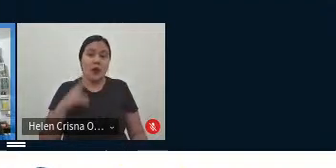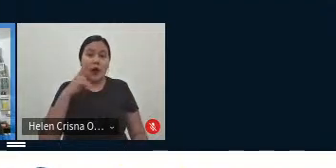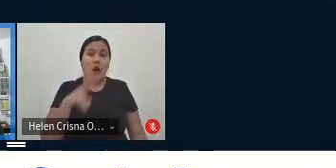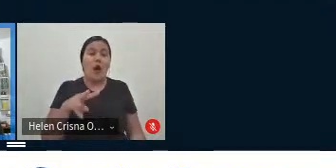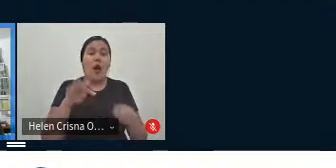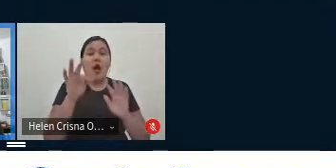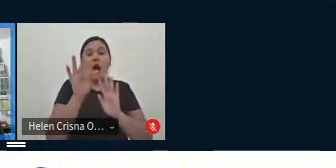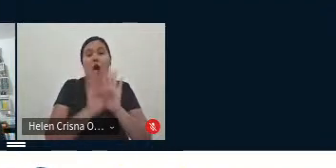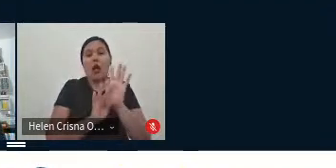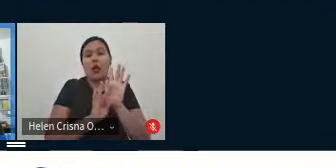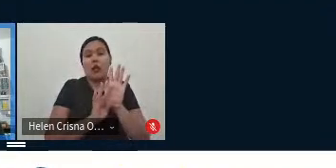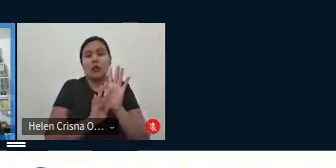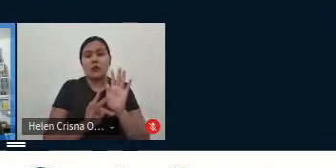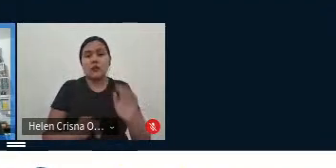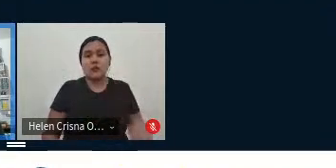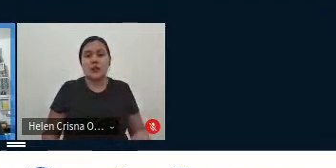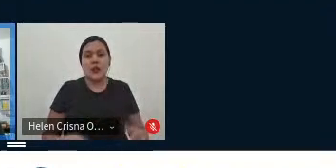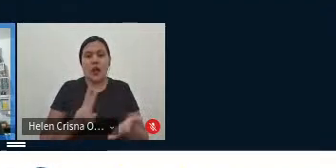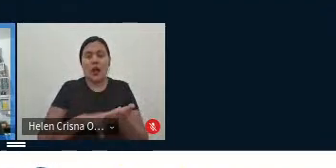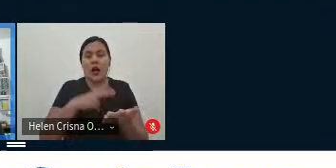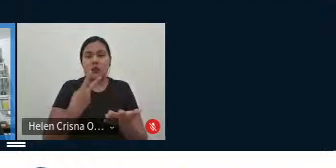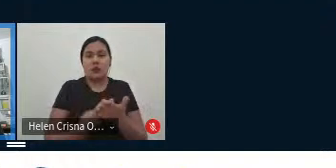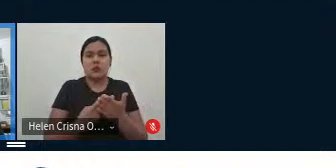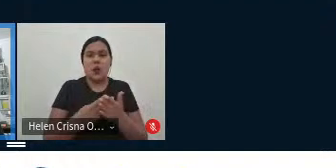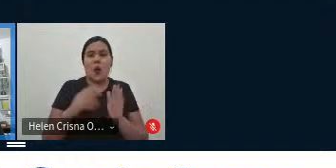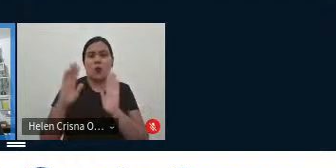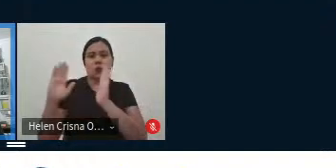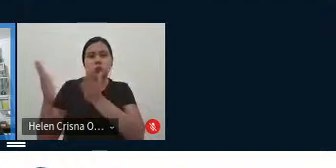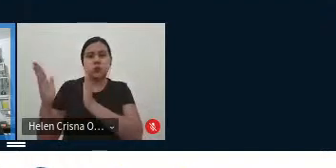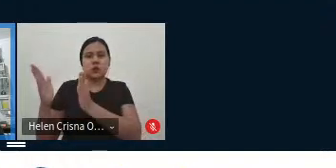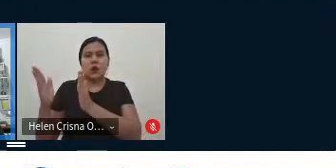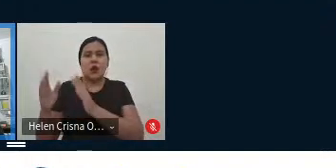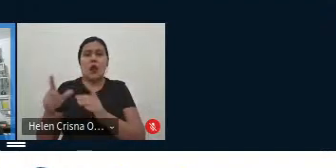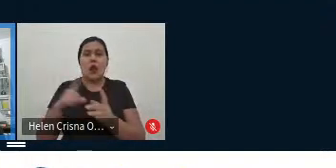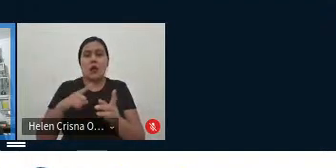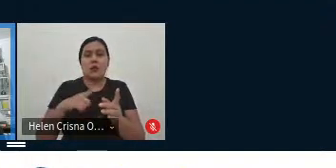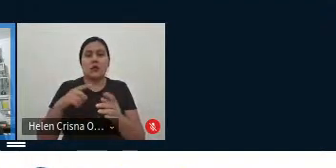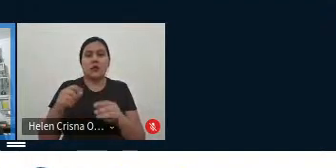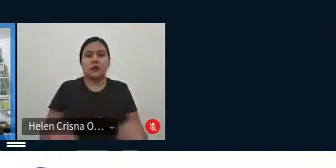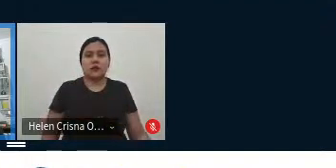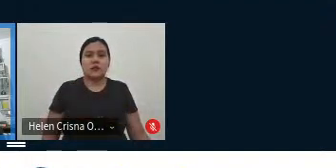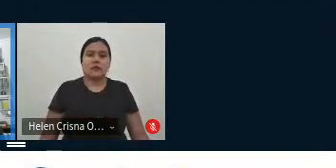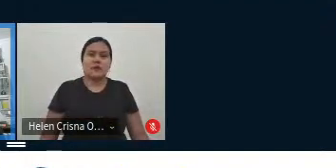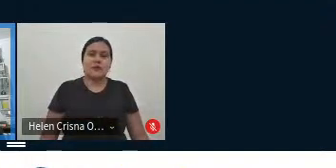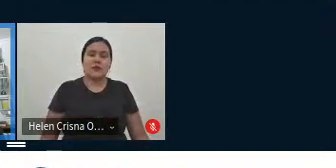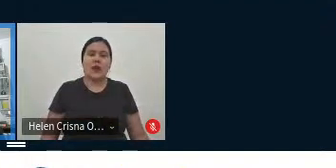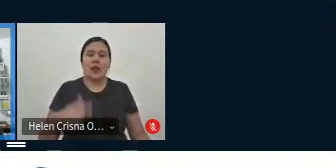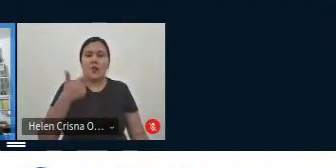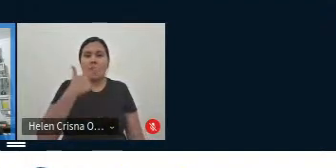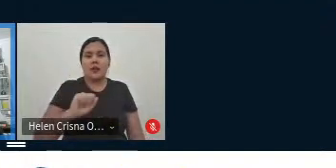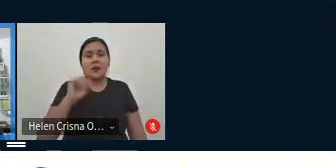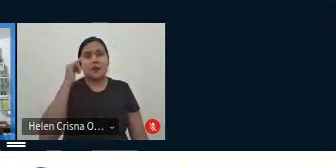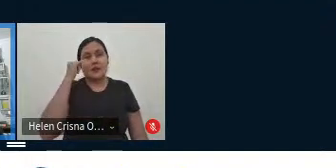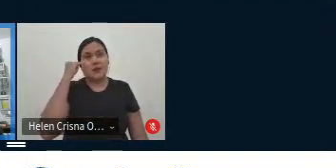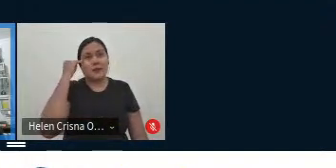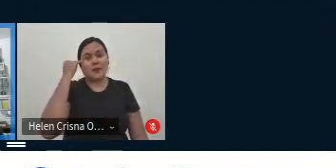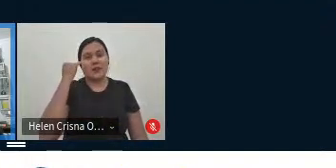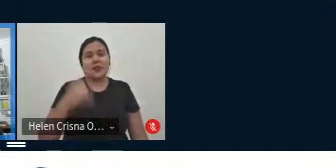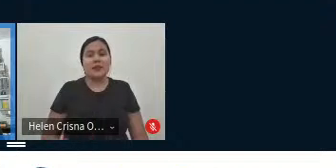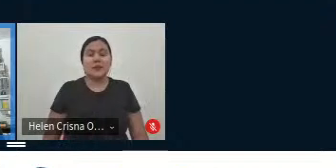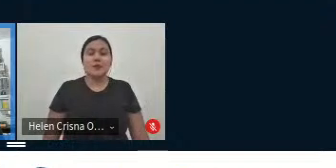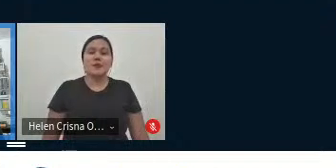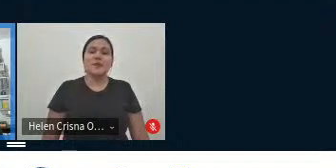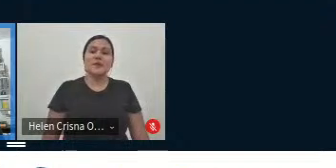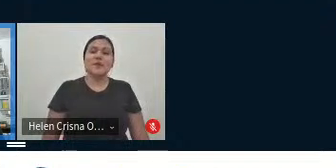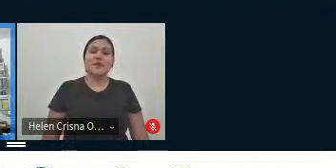tradução aqui do lado, que você tem aqui roshino, sarani e hikari, essa parte